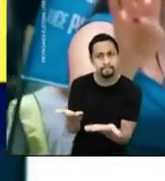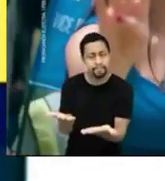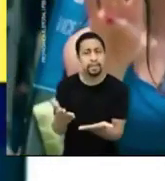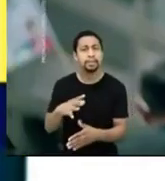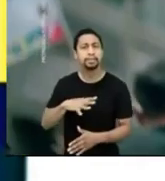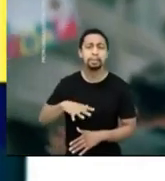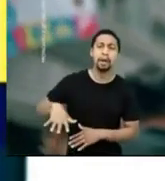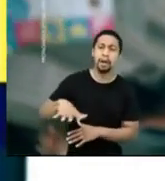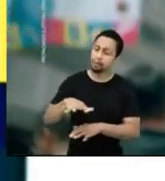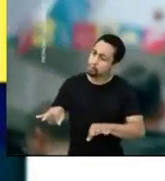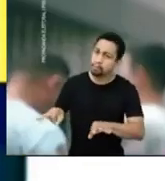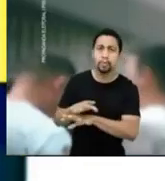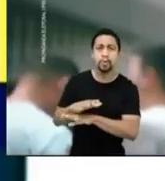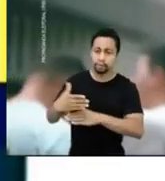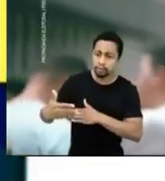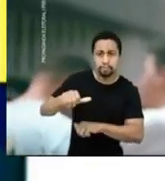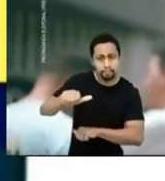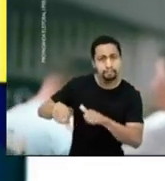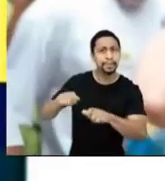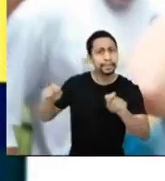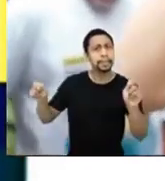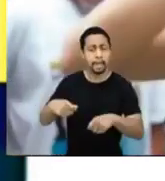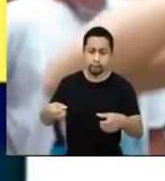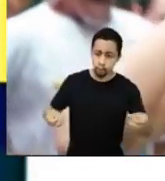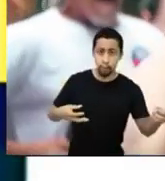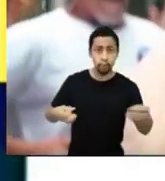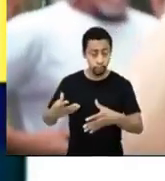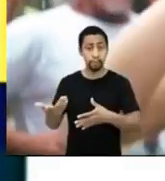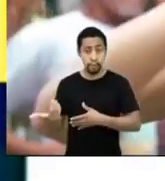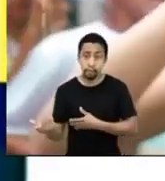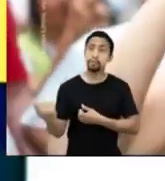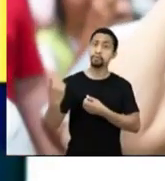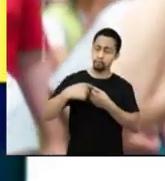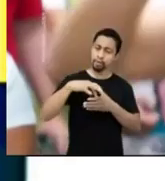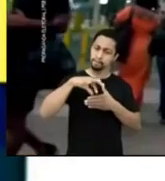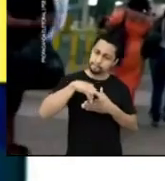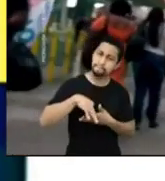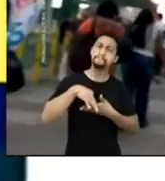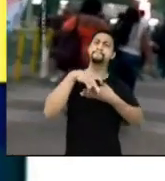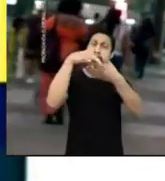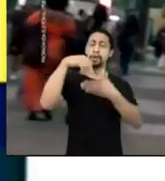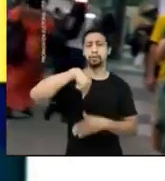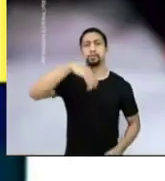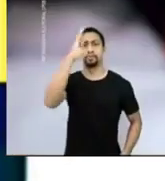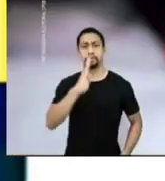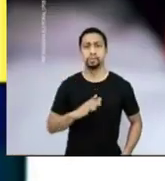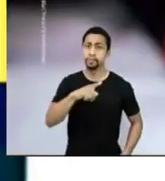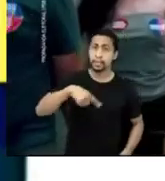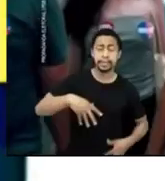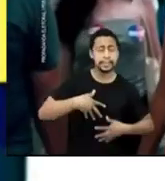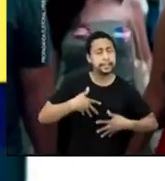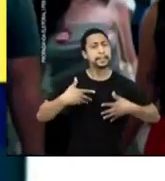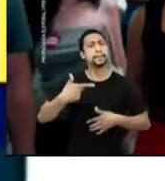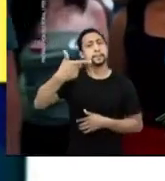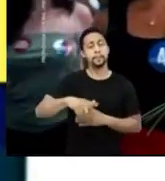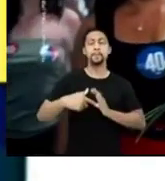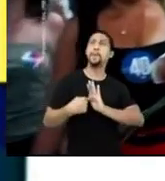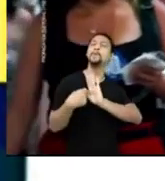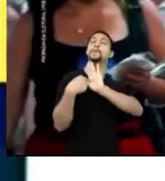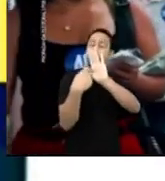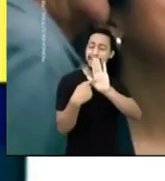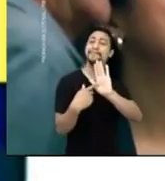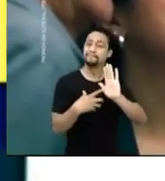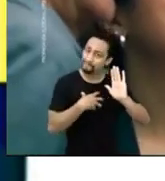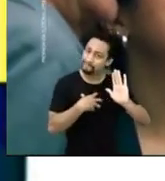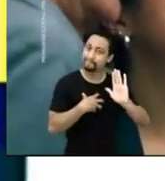São Paulo está pronta. Pronta para mudar, para novas ideias, para voltar a liderar esse país. Para te devolver o orgulho de dizer que é paulistano.